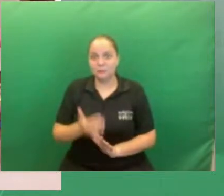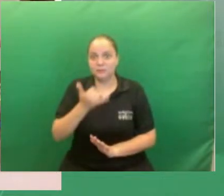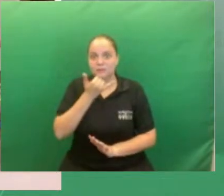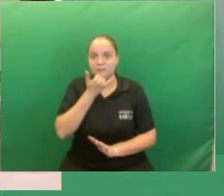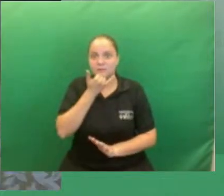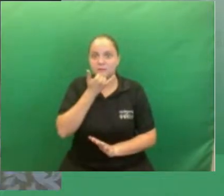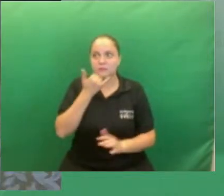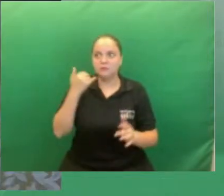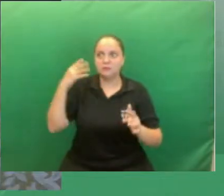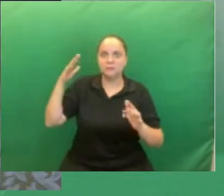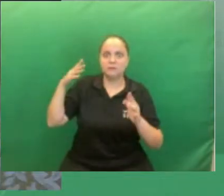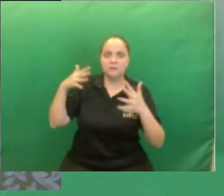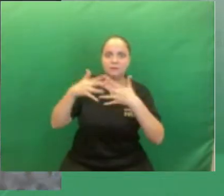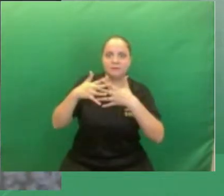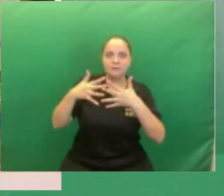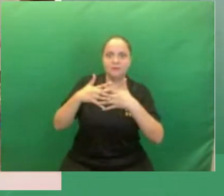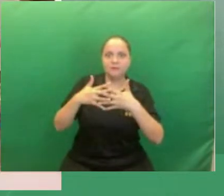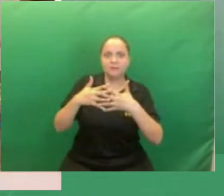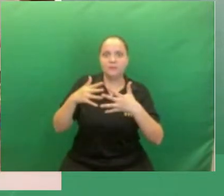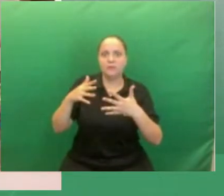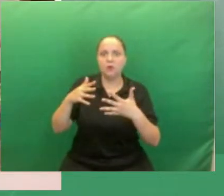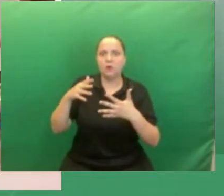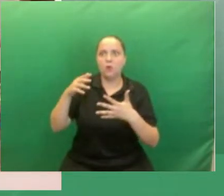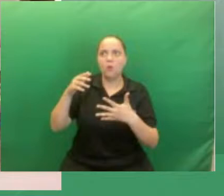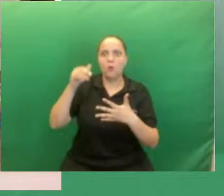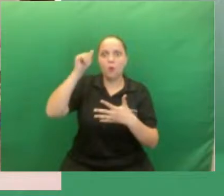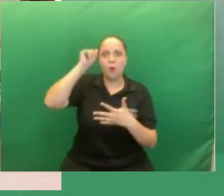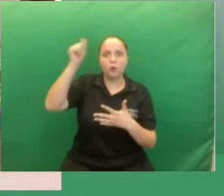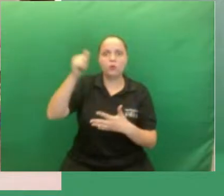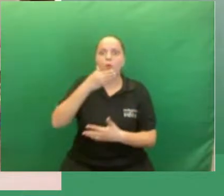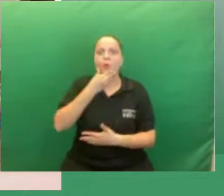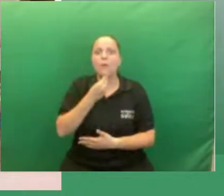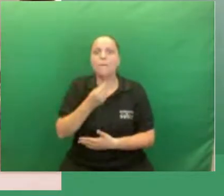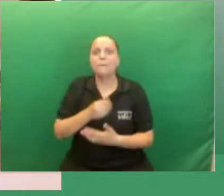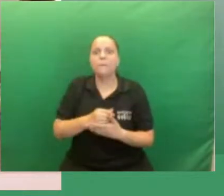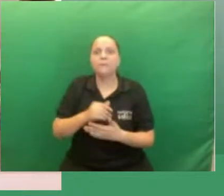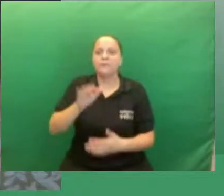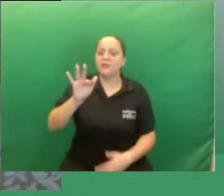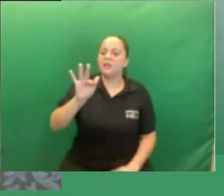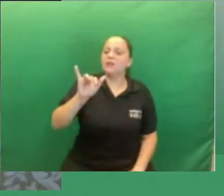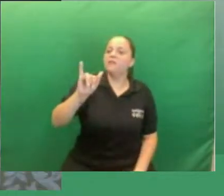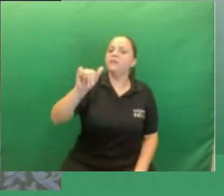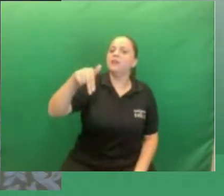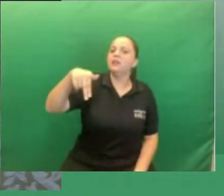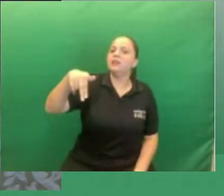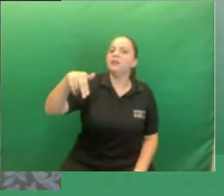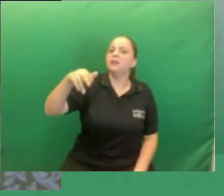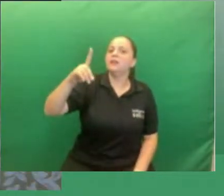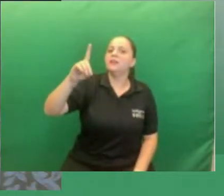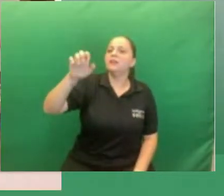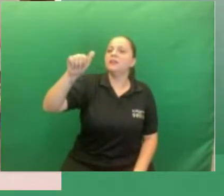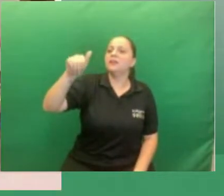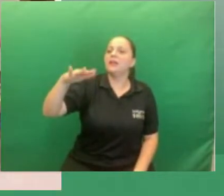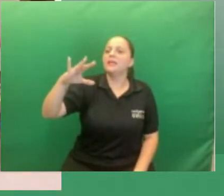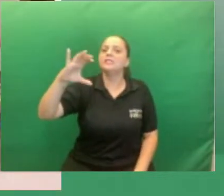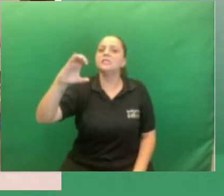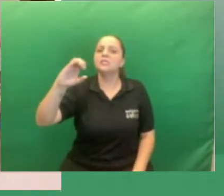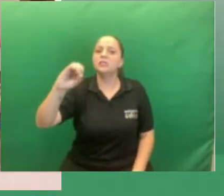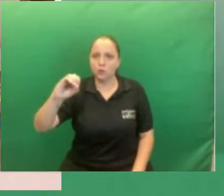Oi? Como pronuncia o autor? Ah, Fidêncio Bogo. Ah, então falei certo.